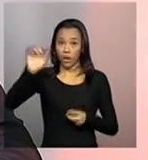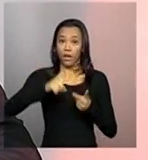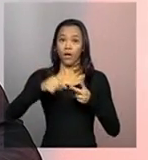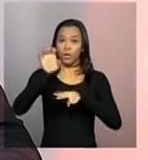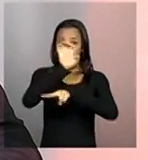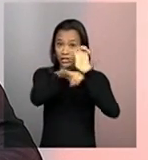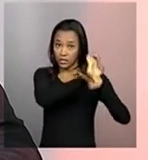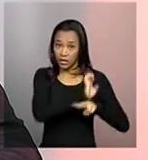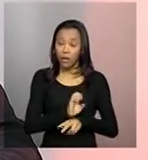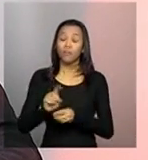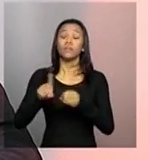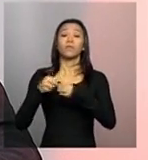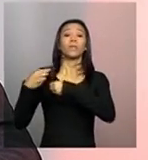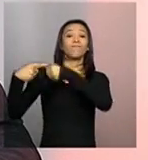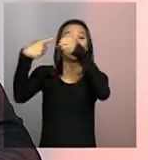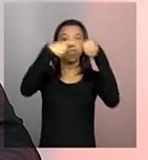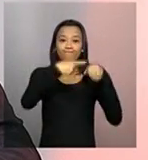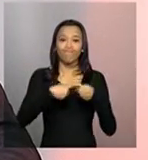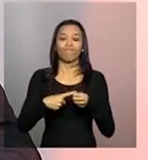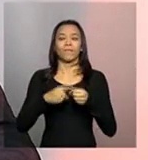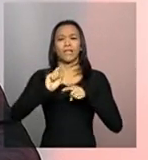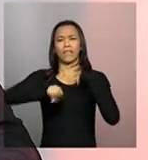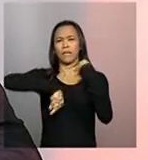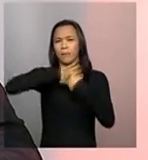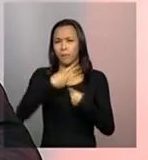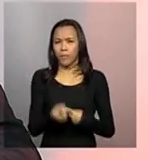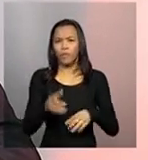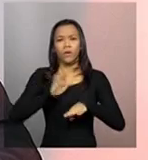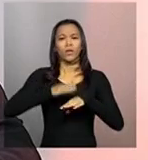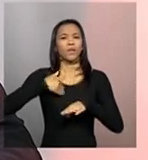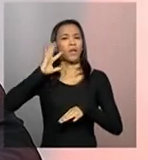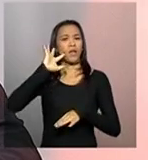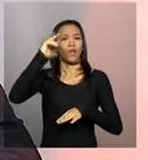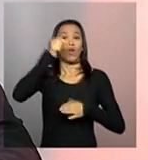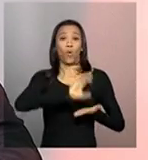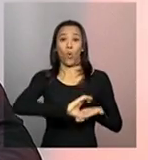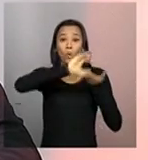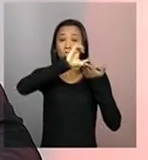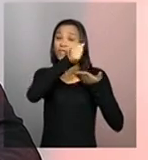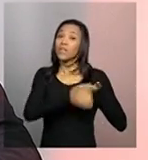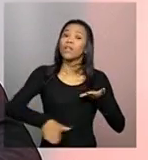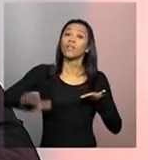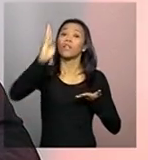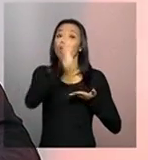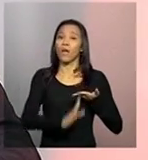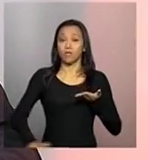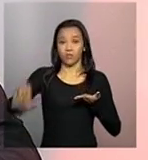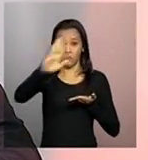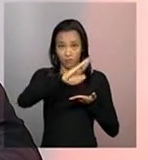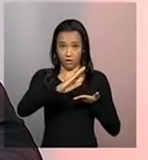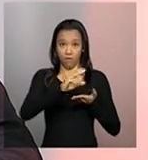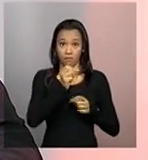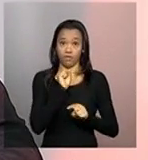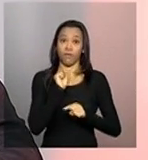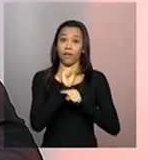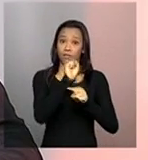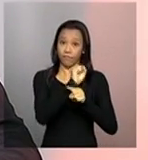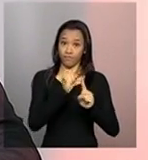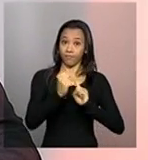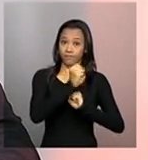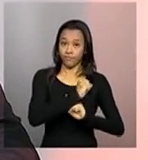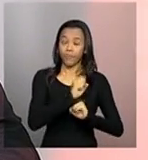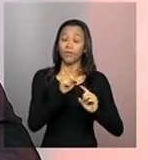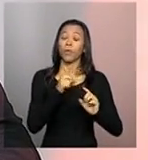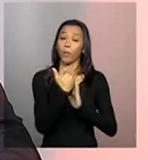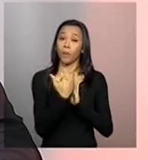governos municipais. Depois, ele foi deliberado pelo nosso Conselho Nacional de Assistência Social, como um programa. E